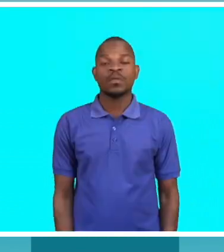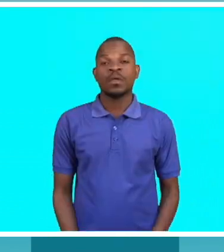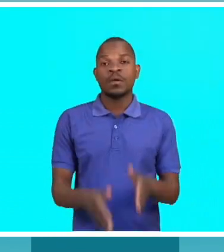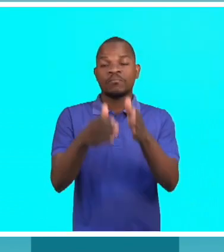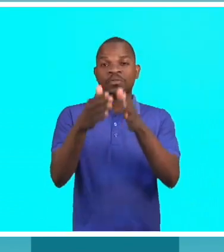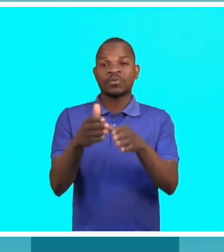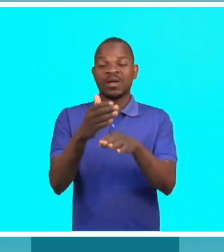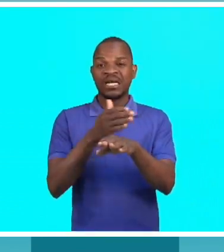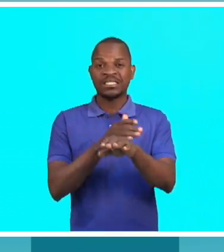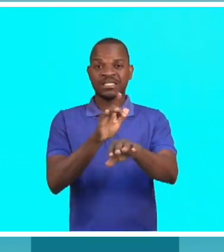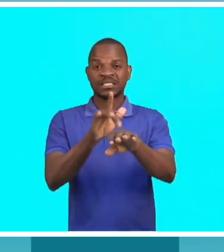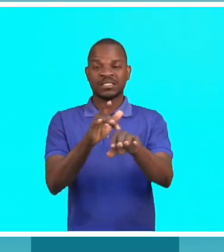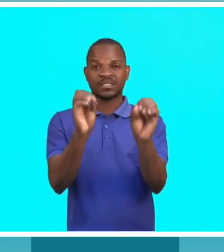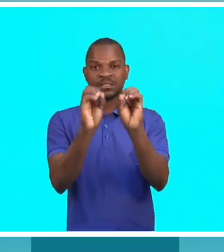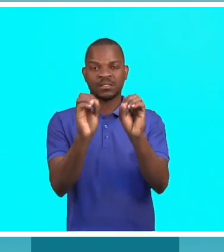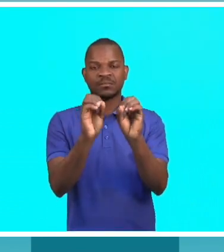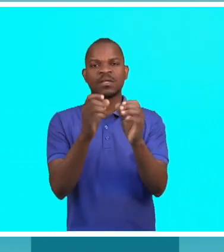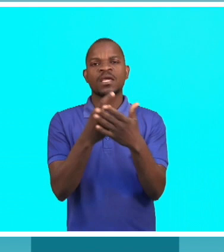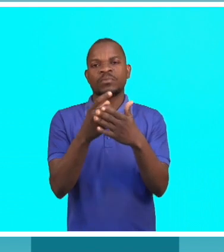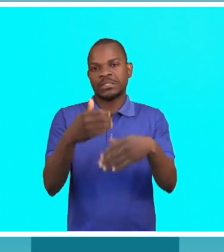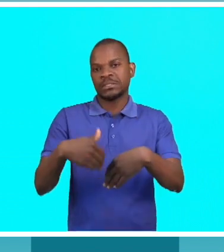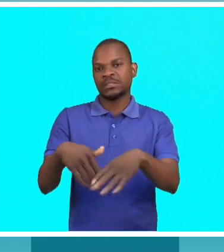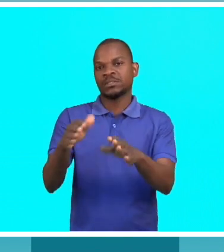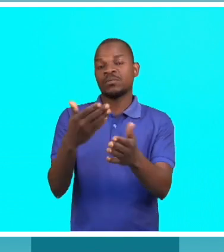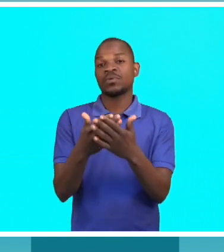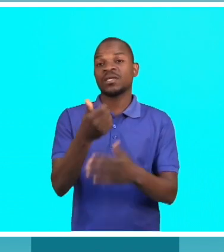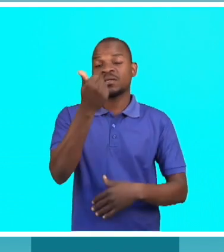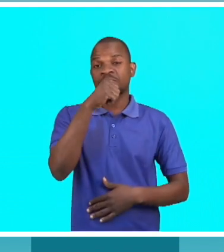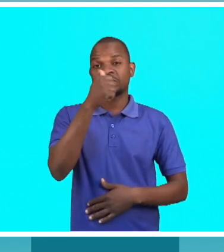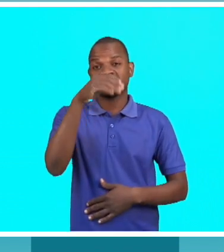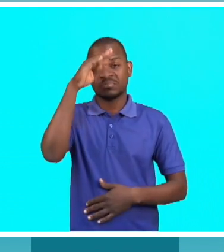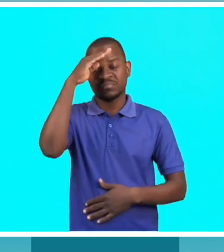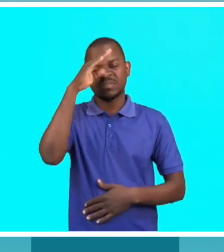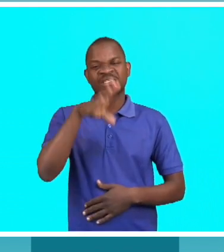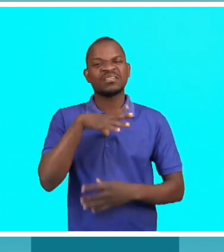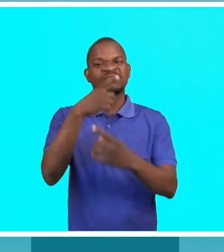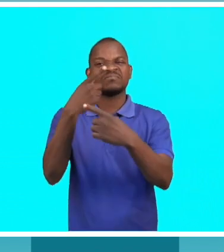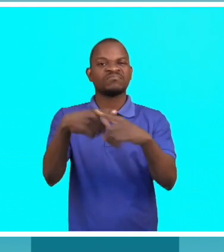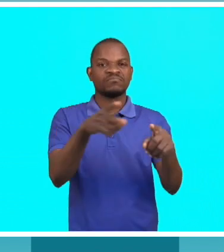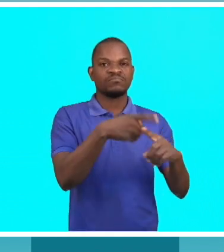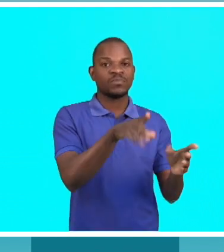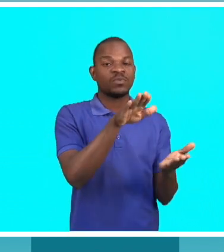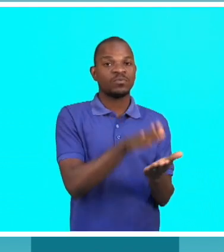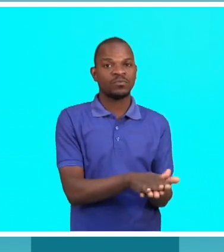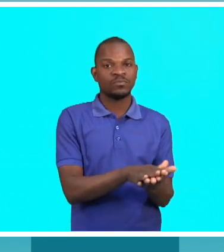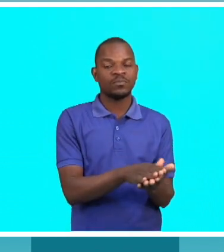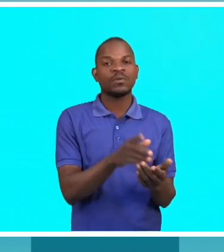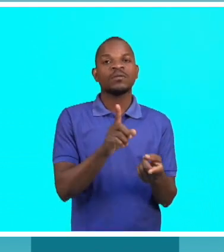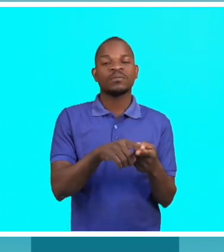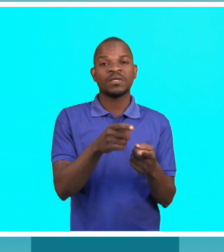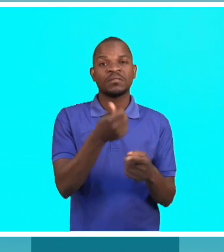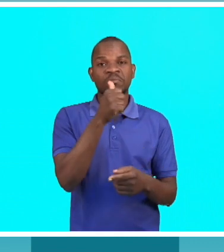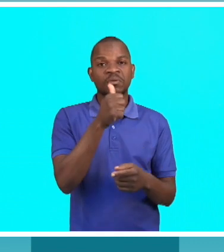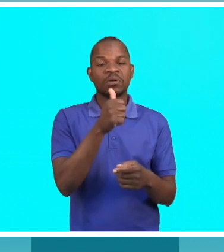Quem nunca provou, é melhor que não prove. Porque o álcool existe em todos os sítios e é uma